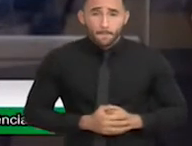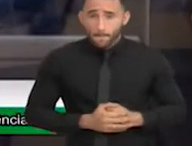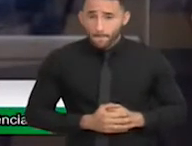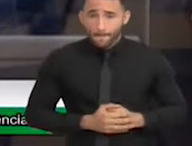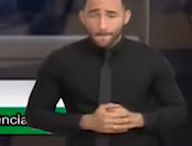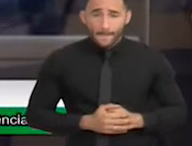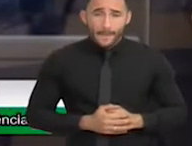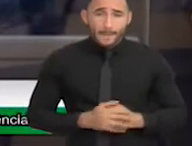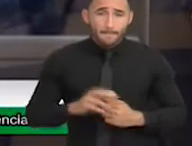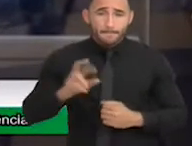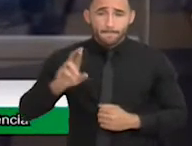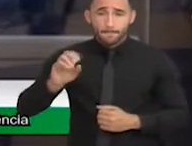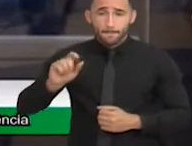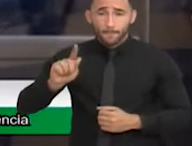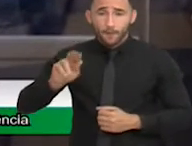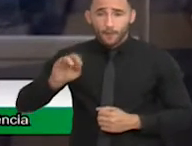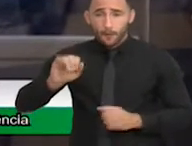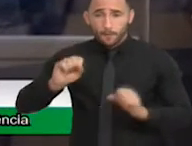gentileza.